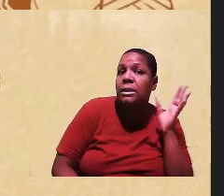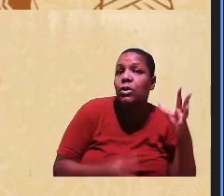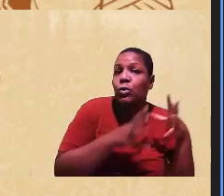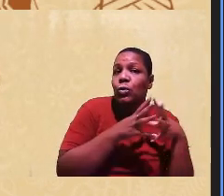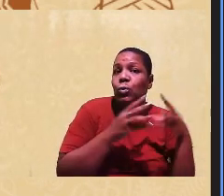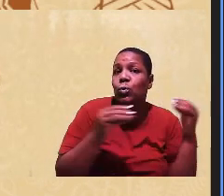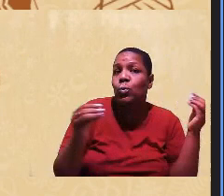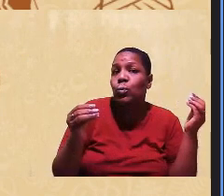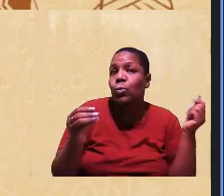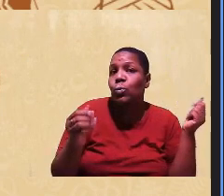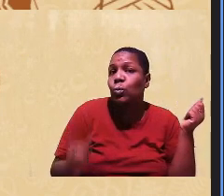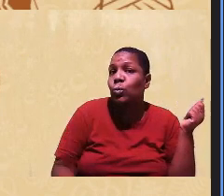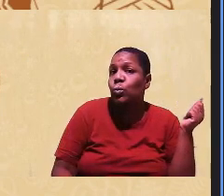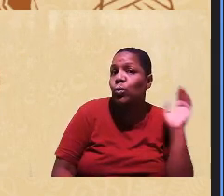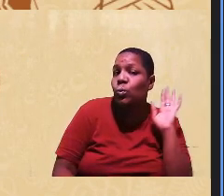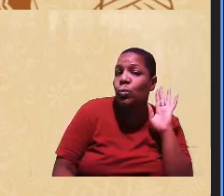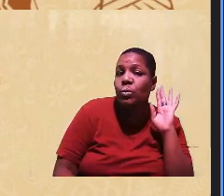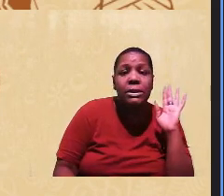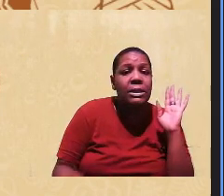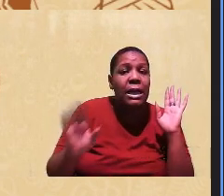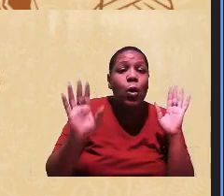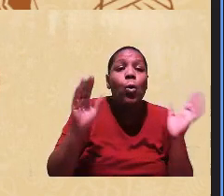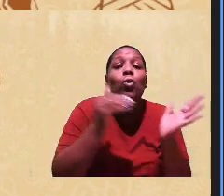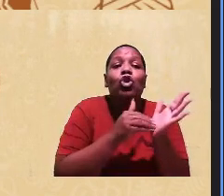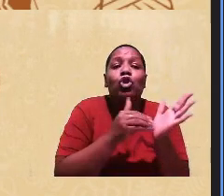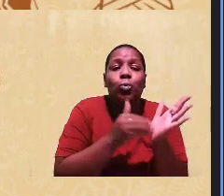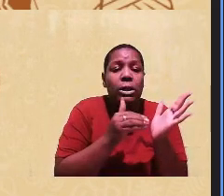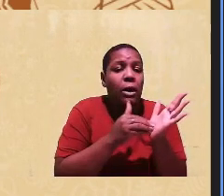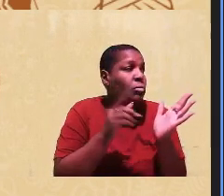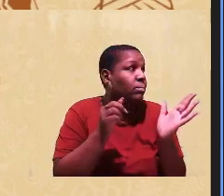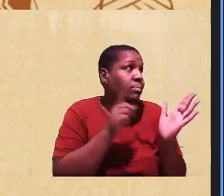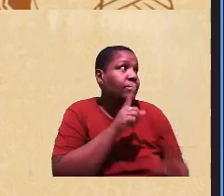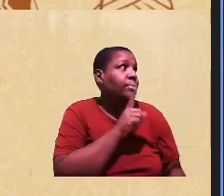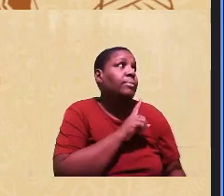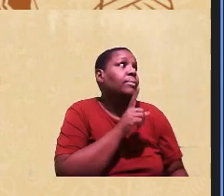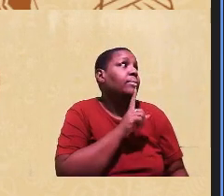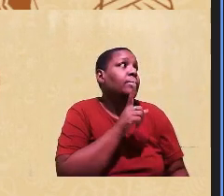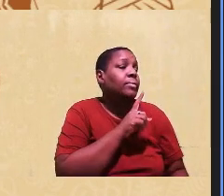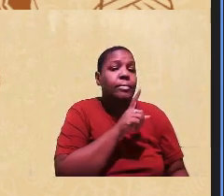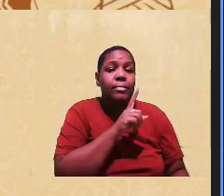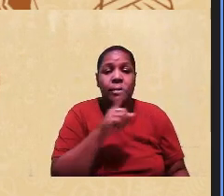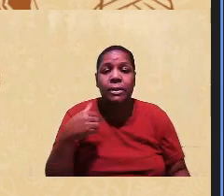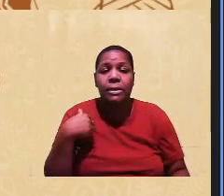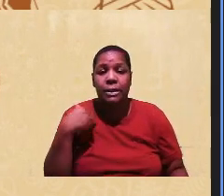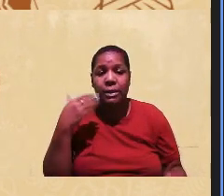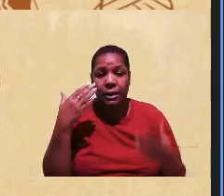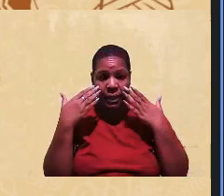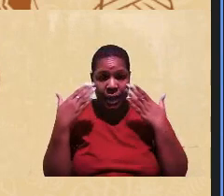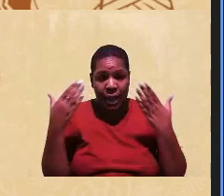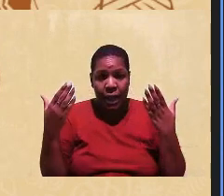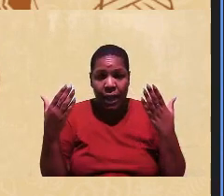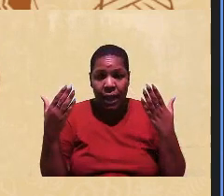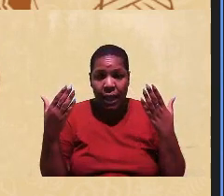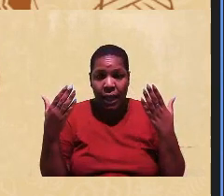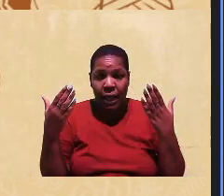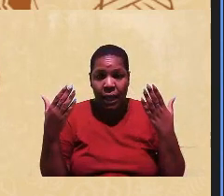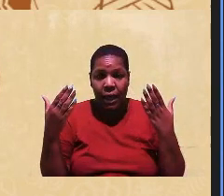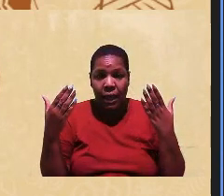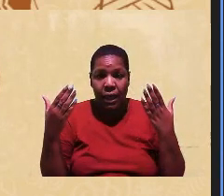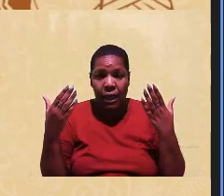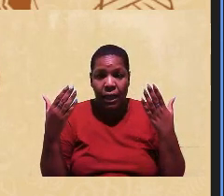O que eu falei, vocês não escutaram? A apresentação de Marcilena, vocês escutaram?